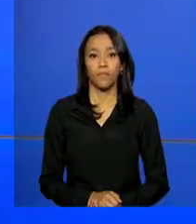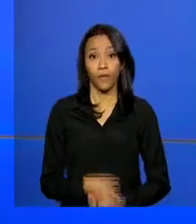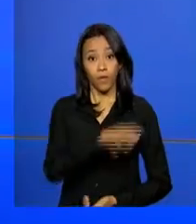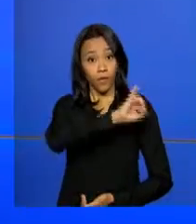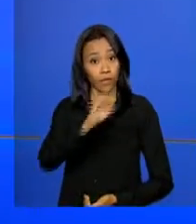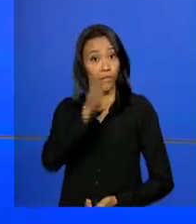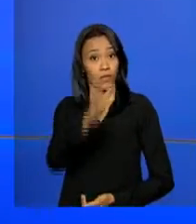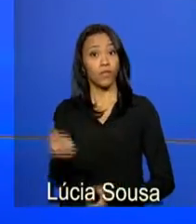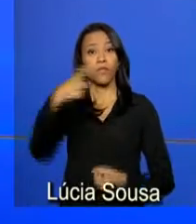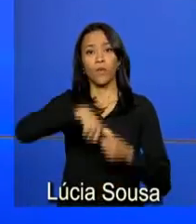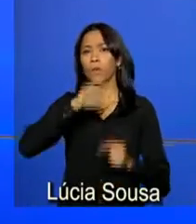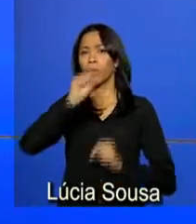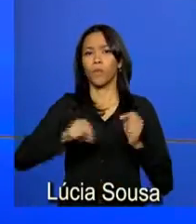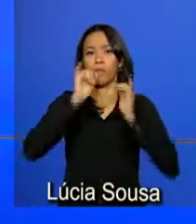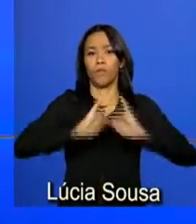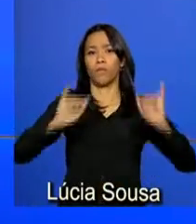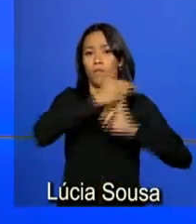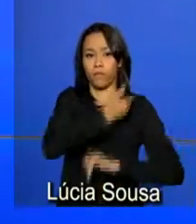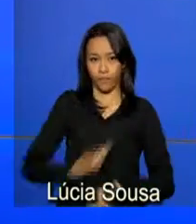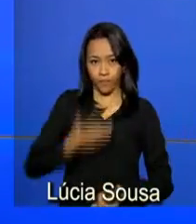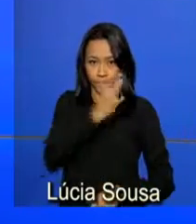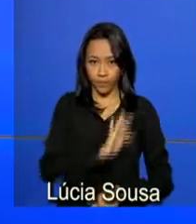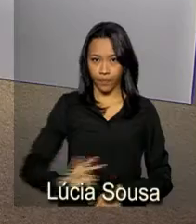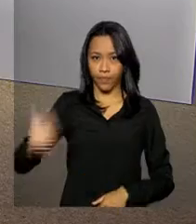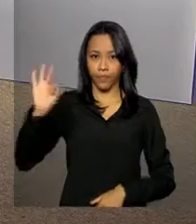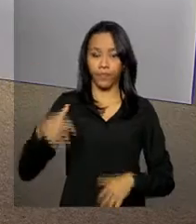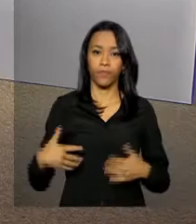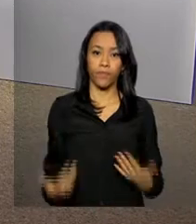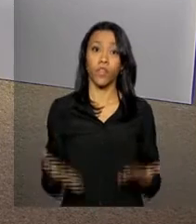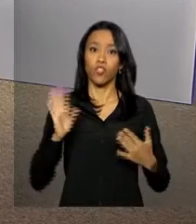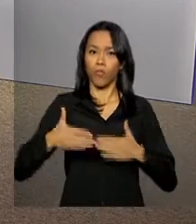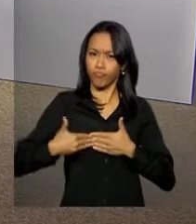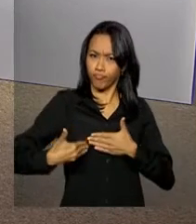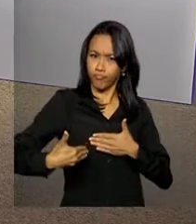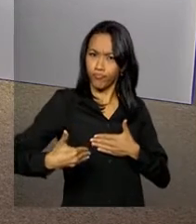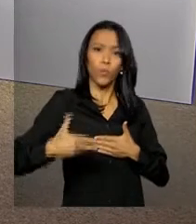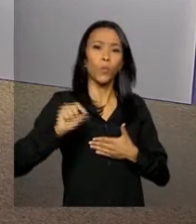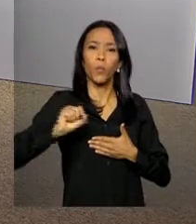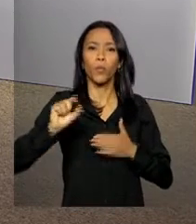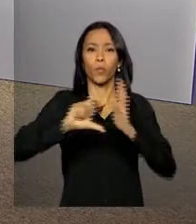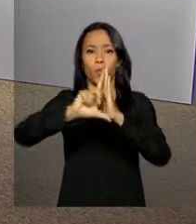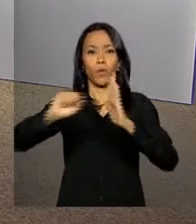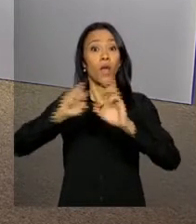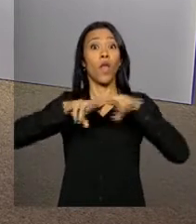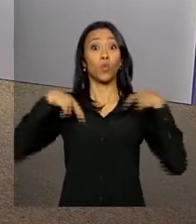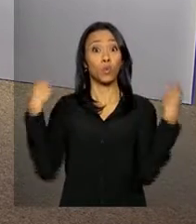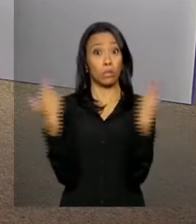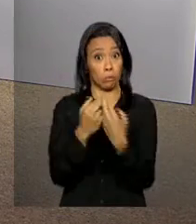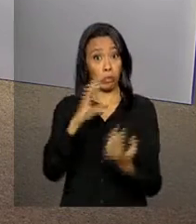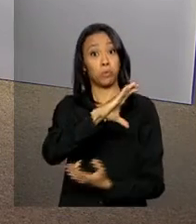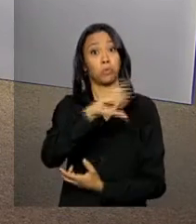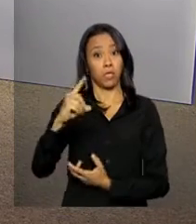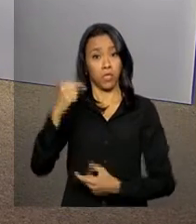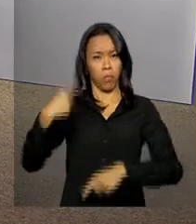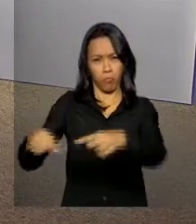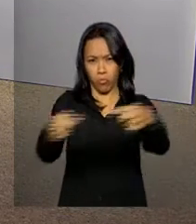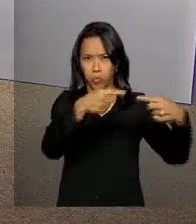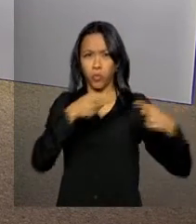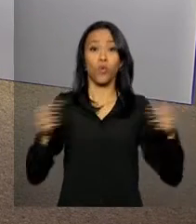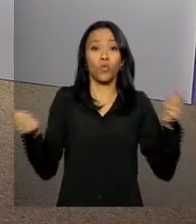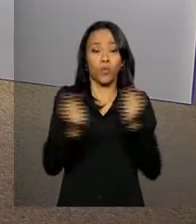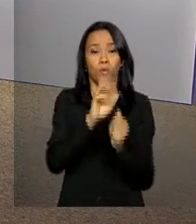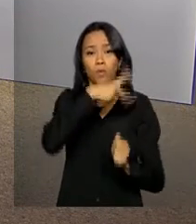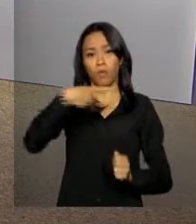Olá, voltamos com as notícias do governo federal. Está em andamento no Palácio do Planalto a reunião de coordenação política com a